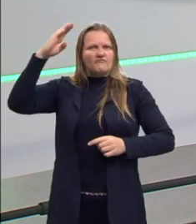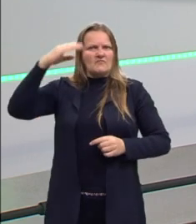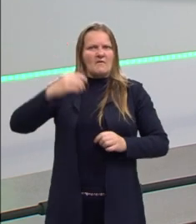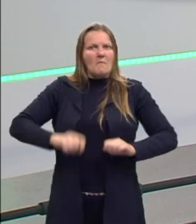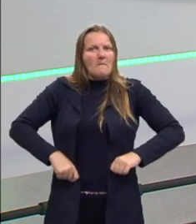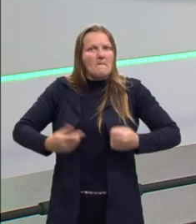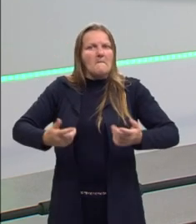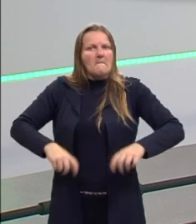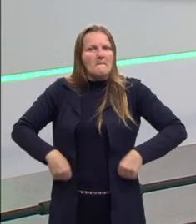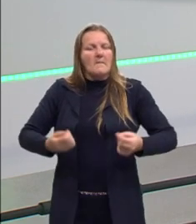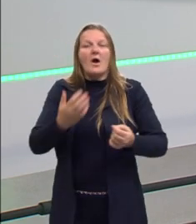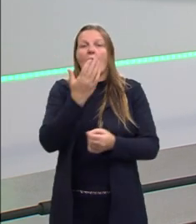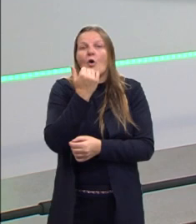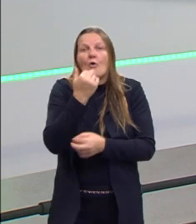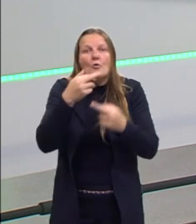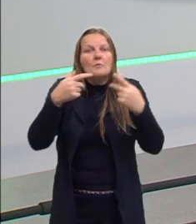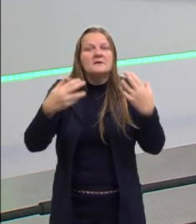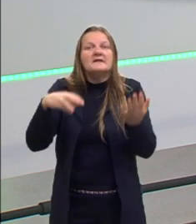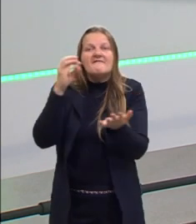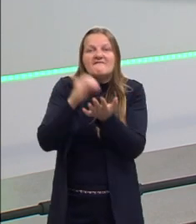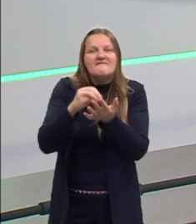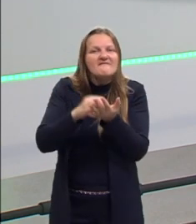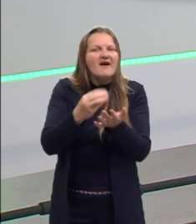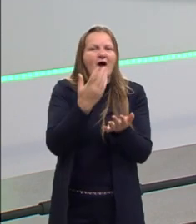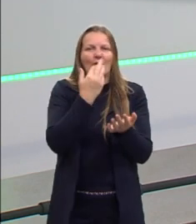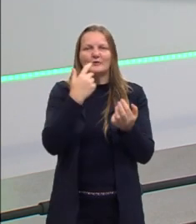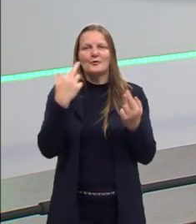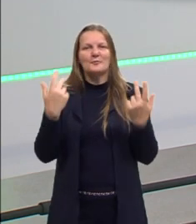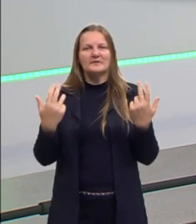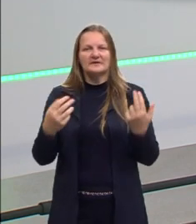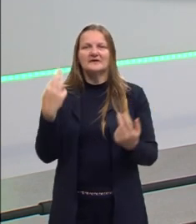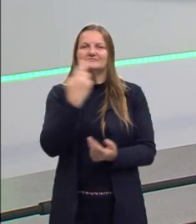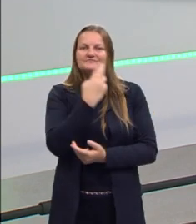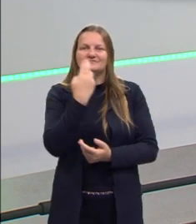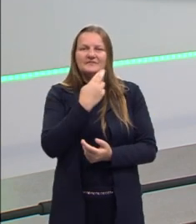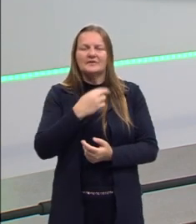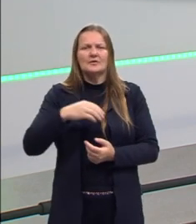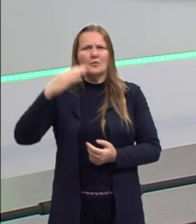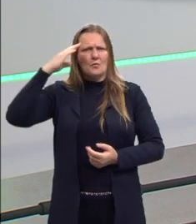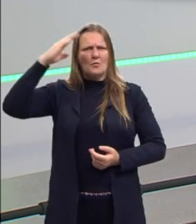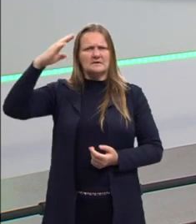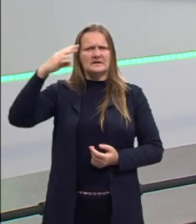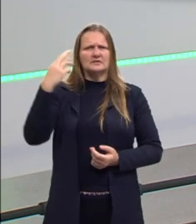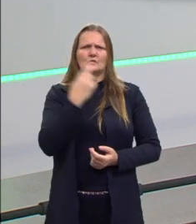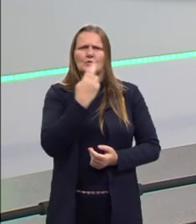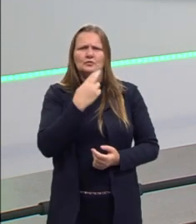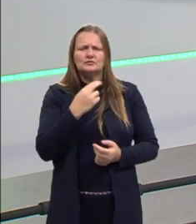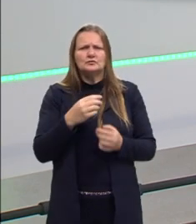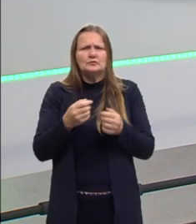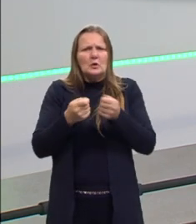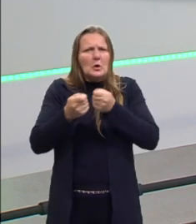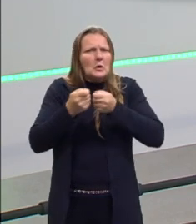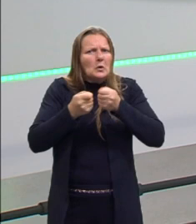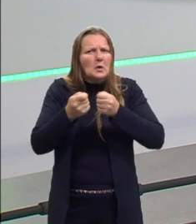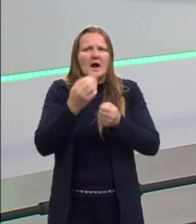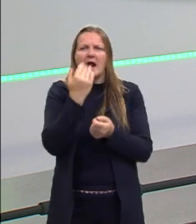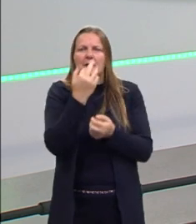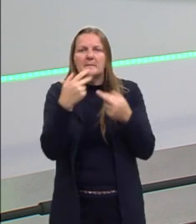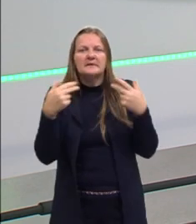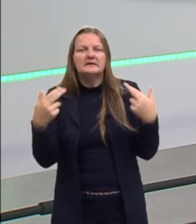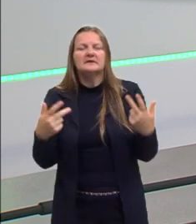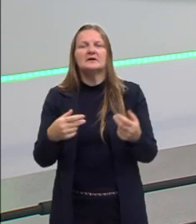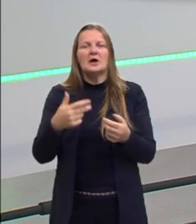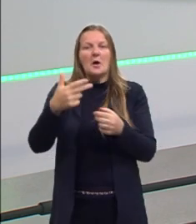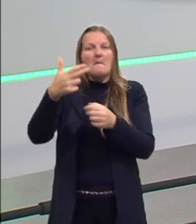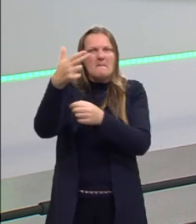A comida, ela começa a faltar na Rússia. O exército russo tinha que racionar os alimentos, tinha pouca